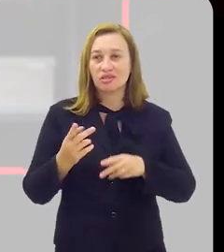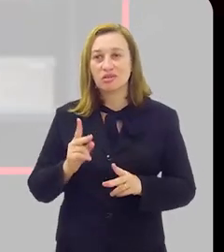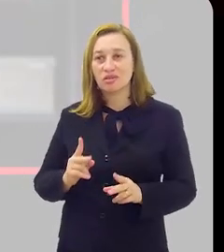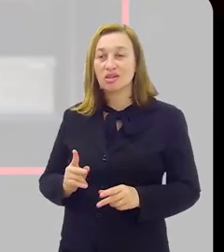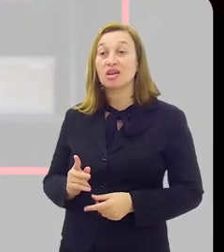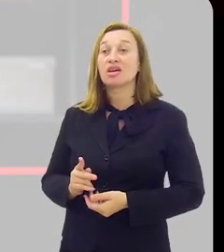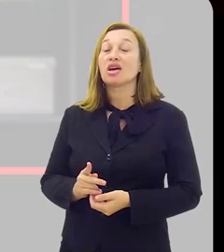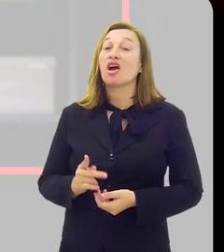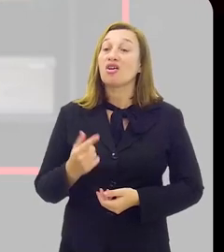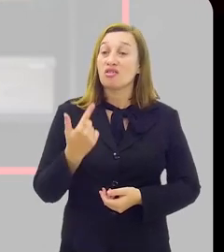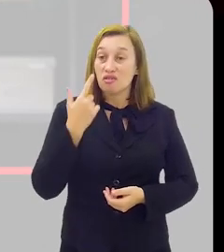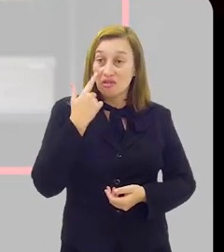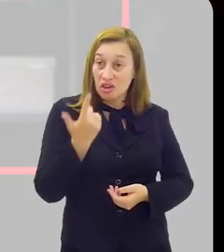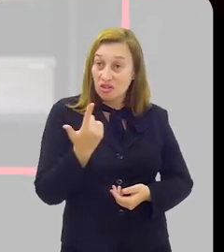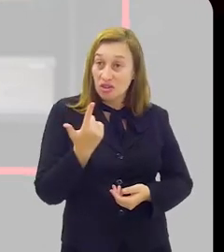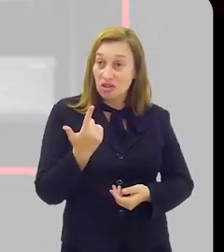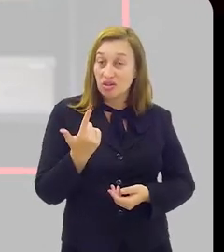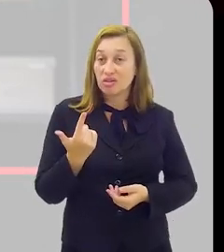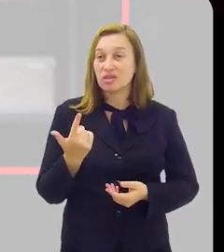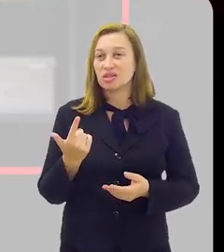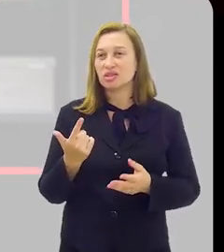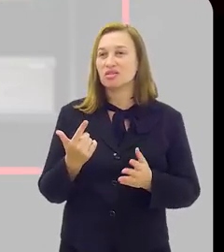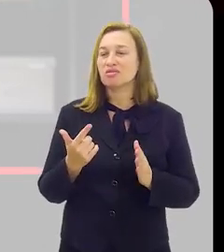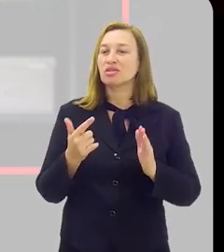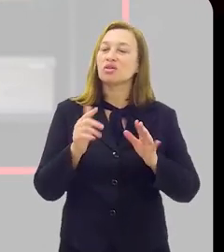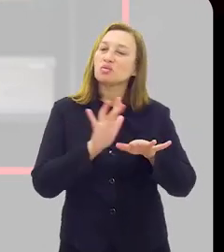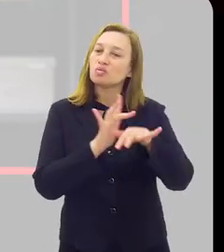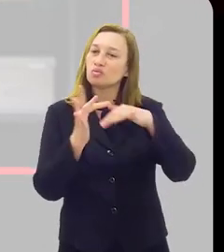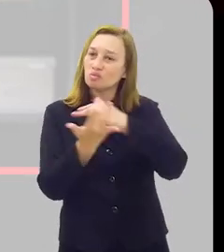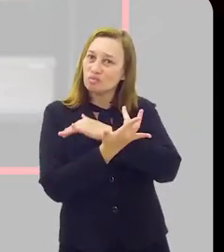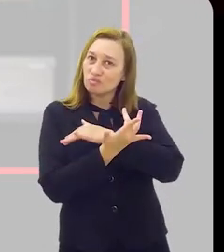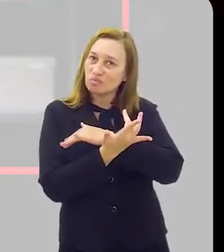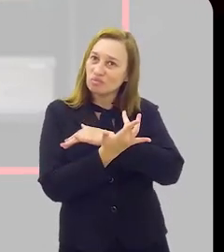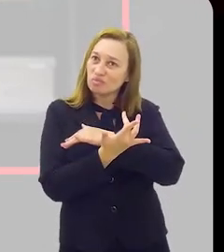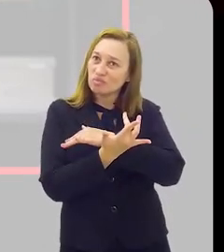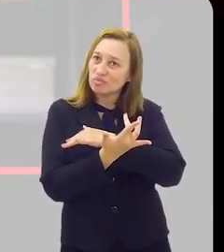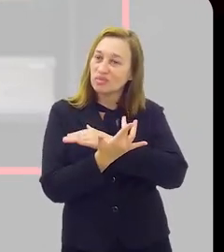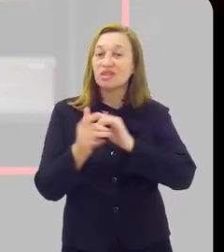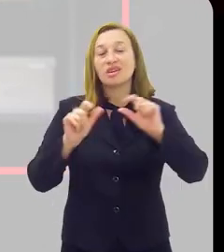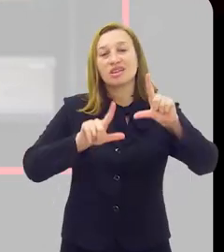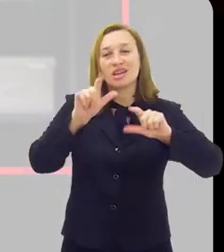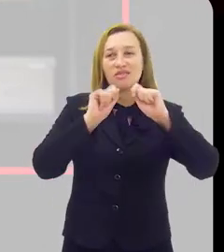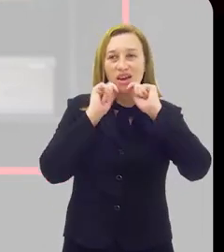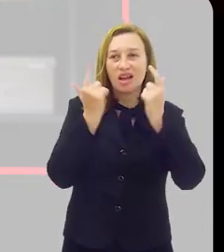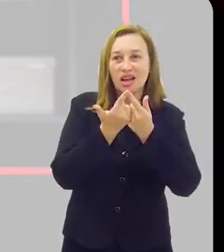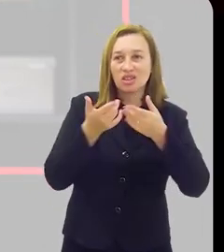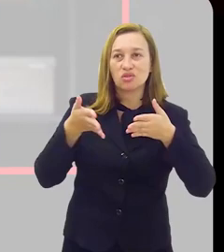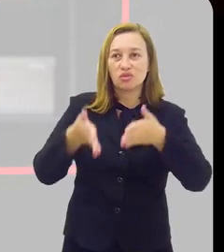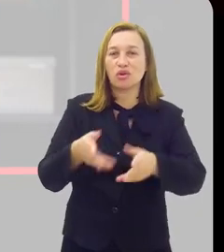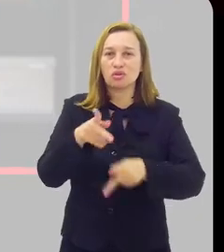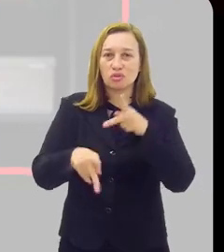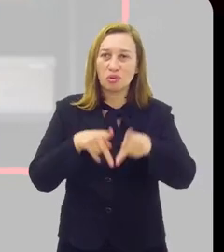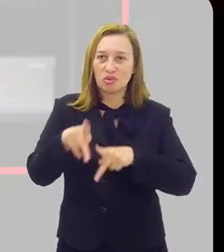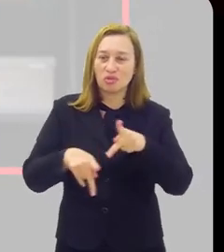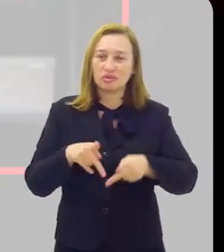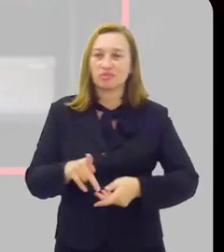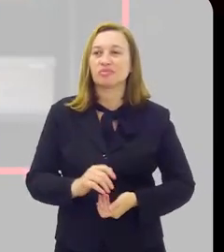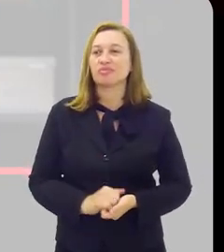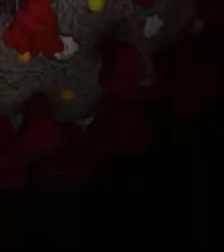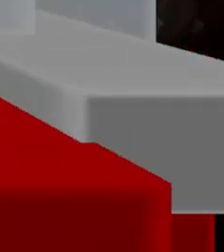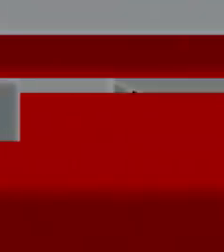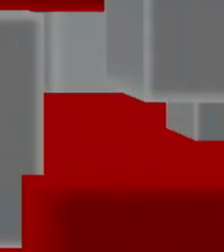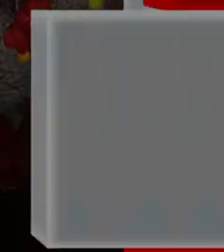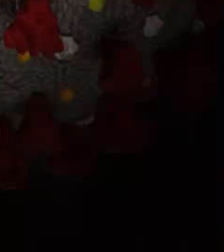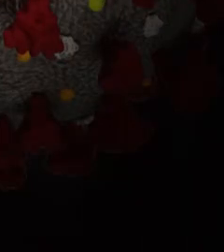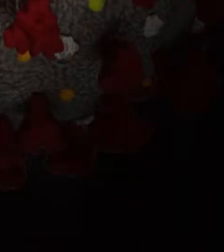virtual fica por aqui. Assista a nossa programação no nosso site e em nossas redes sociais. TV Alerje, o canal do povo.